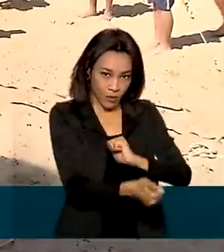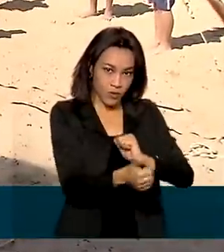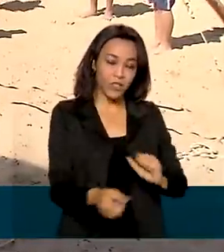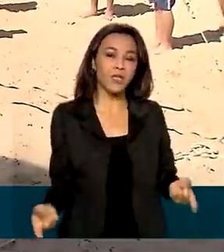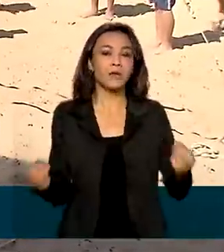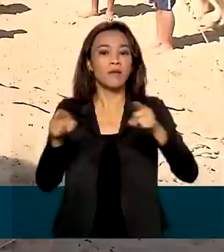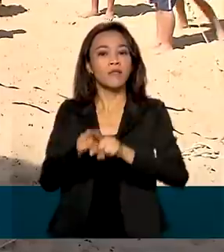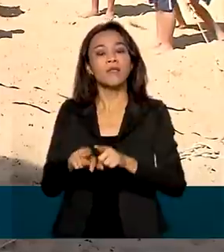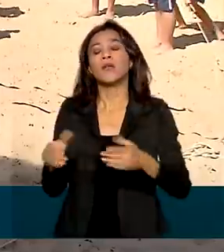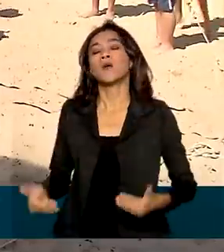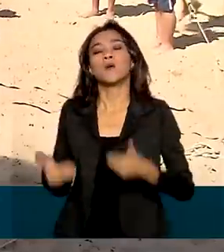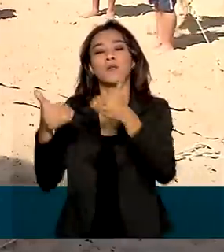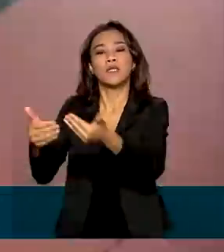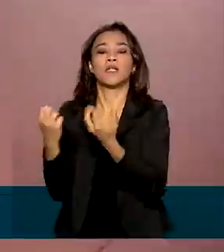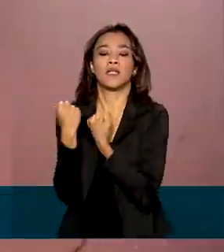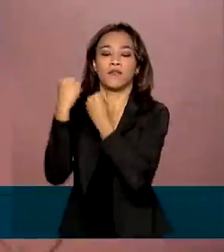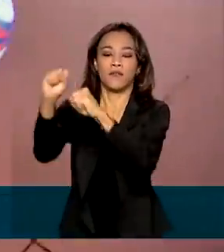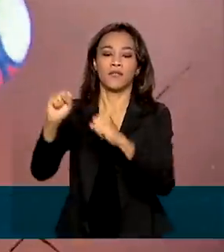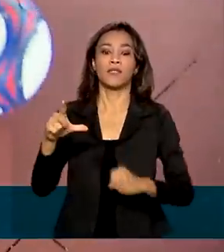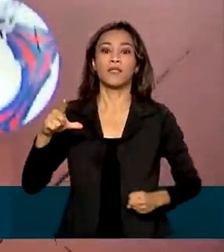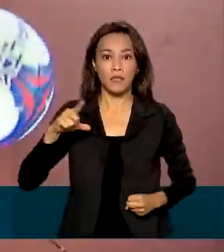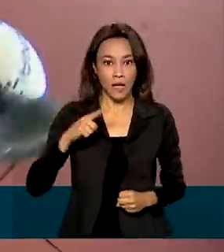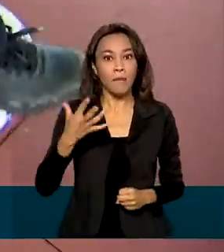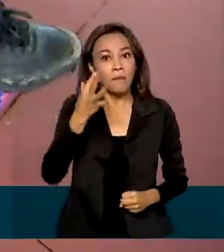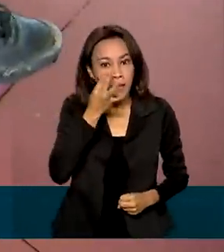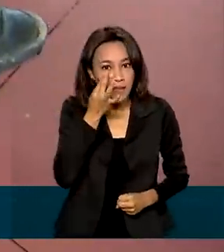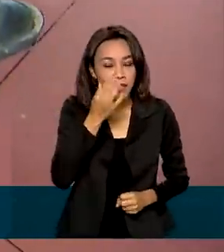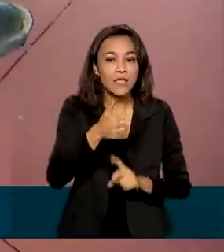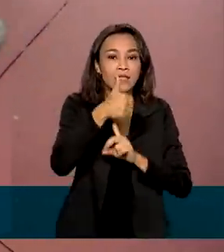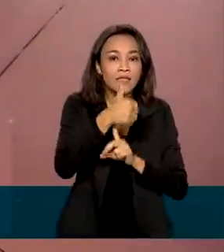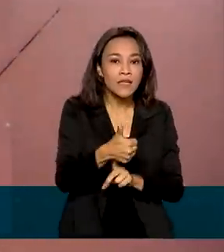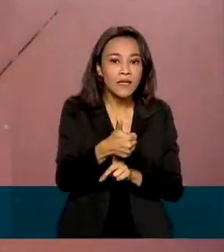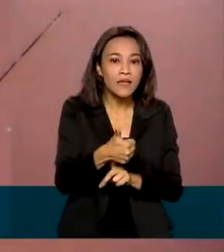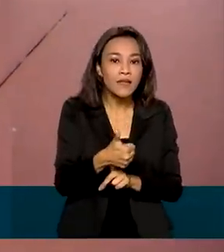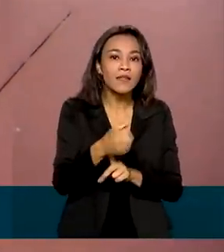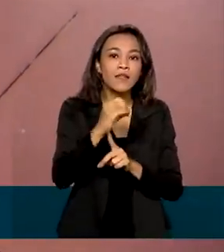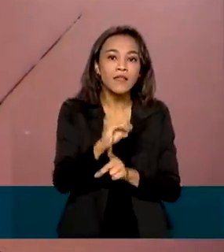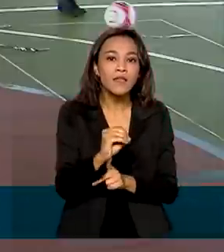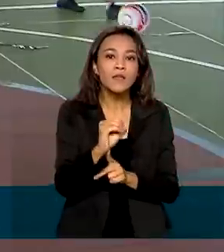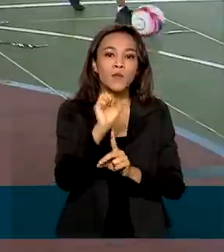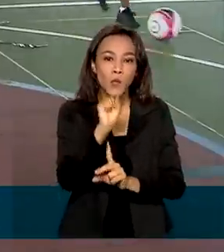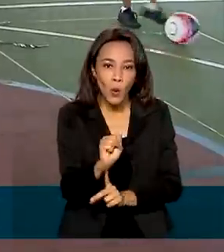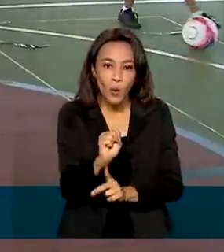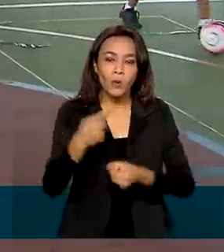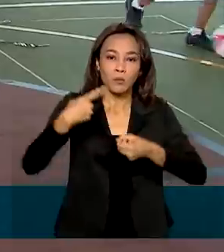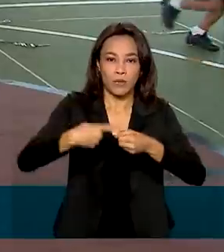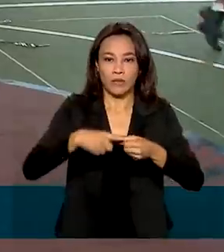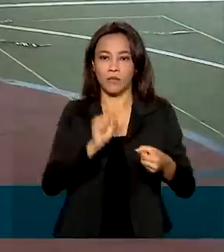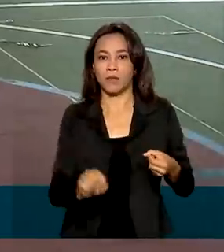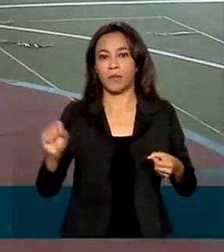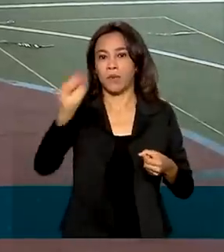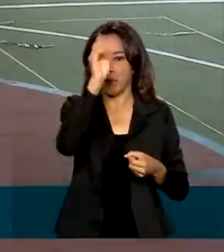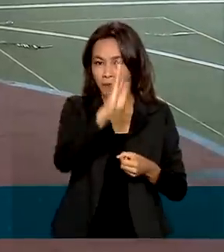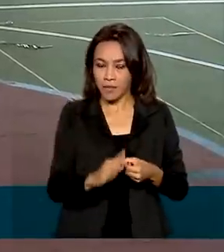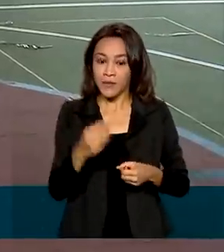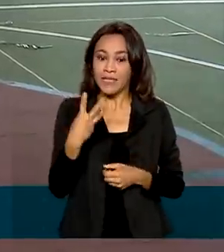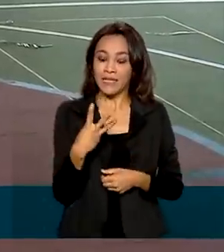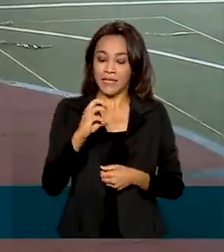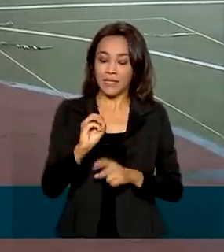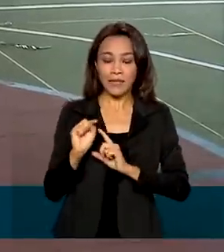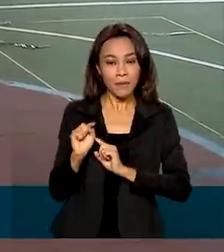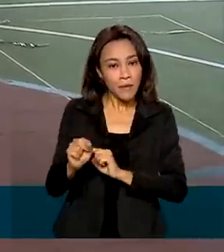Ministério da Defesa, está presente em 108 municípios brasileiros. 30 mil alunos são